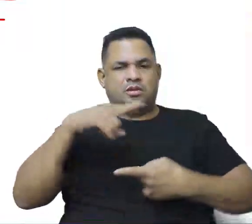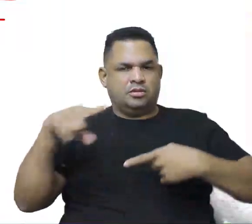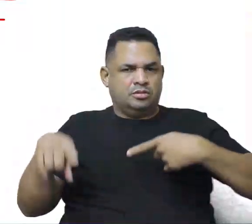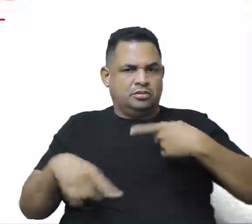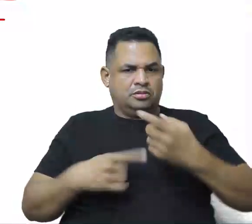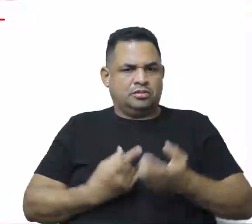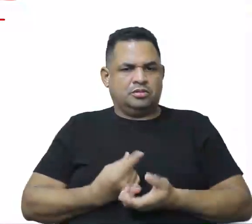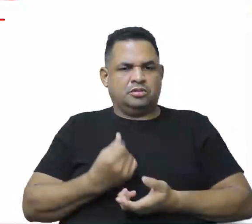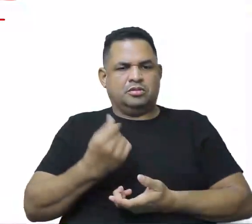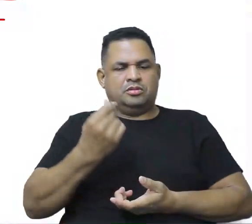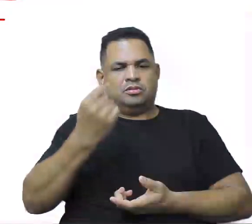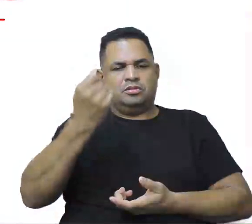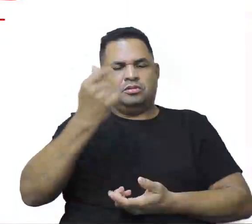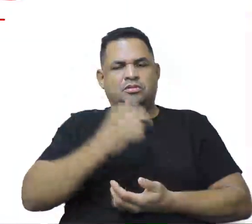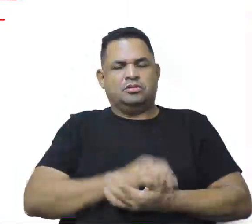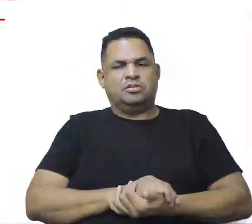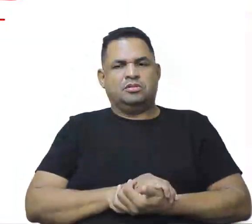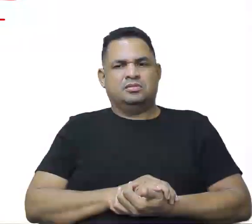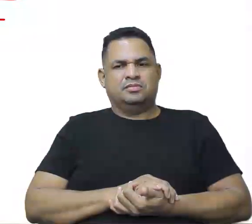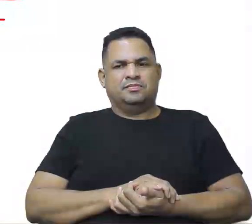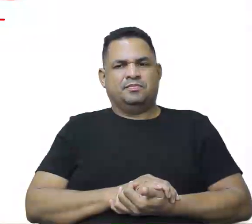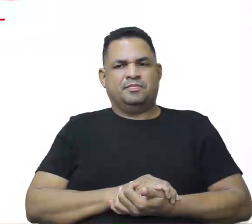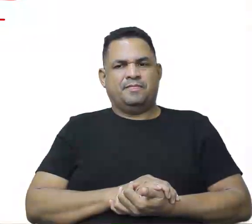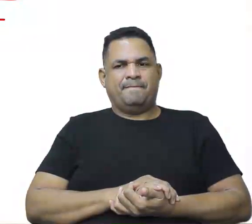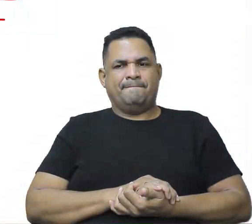lucrar, né? Um lucro,